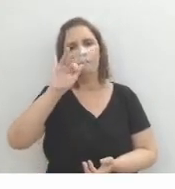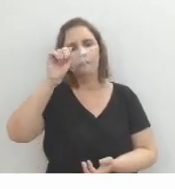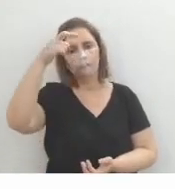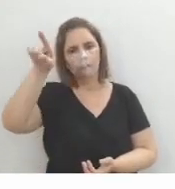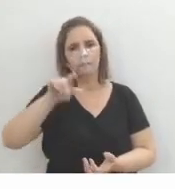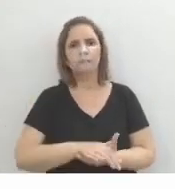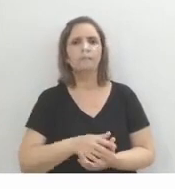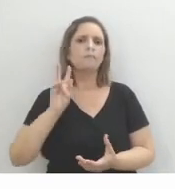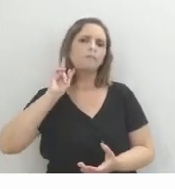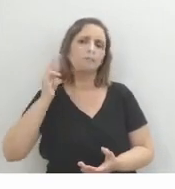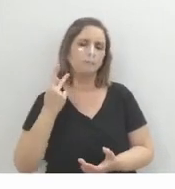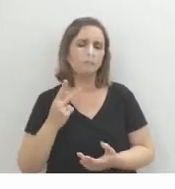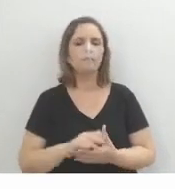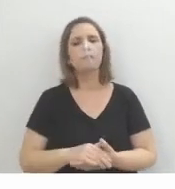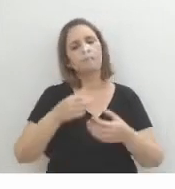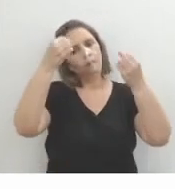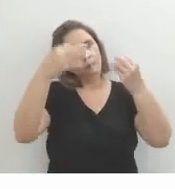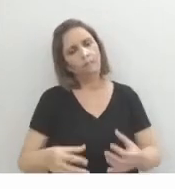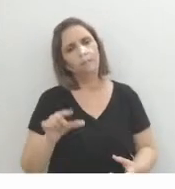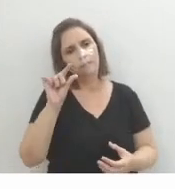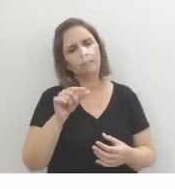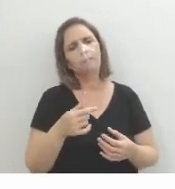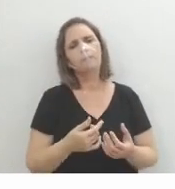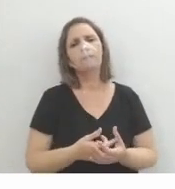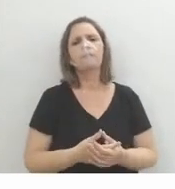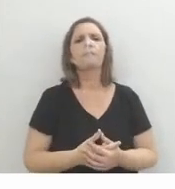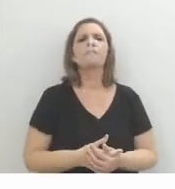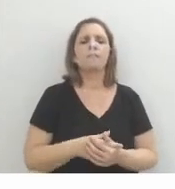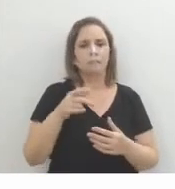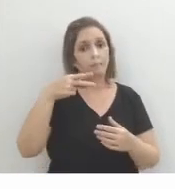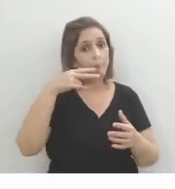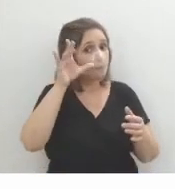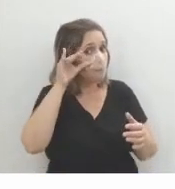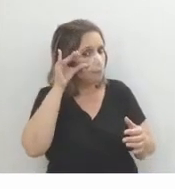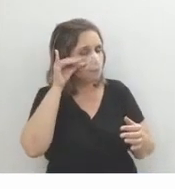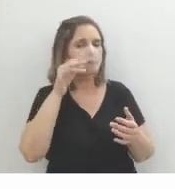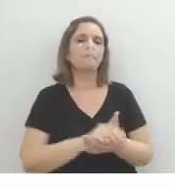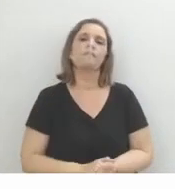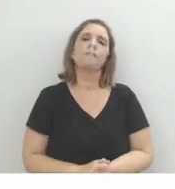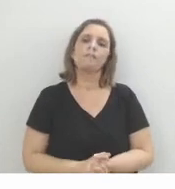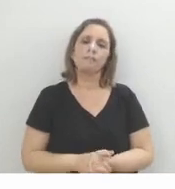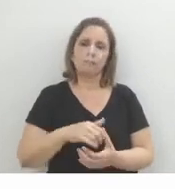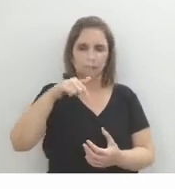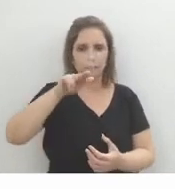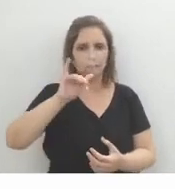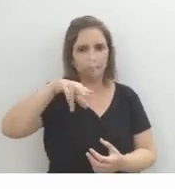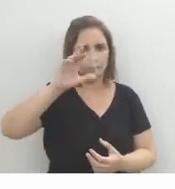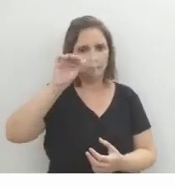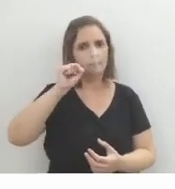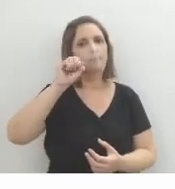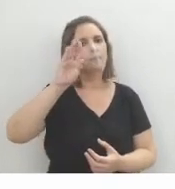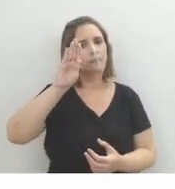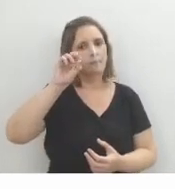vai ver que é o estado de Minas Gerais, tá? Mas eu vou contar um pouco pra gente, pra poder investigar, né? Quim Casborba é um livro muito instigante, assim como as obras de